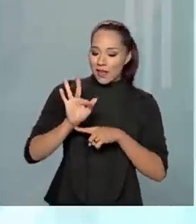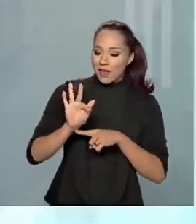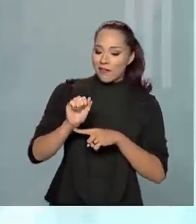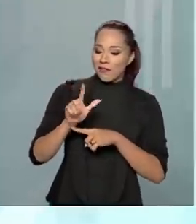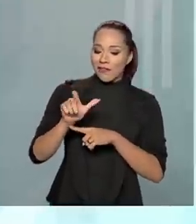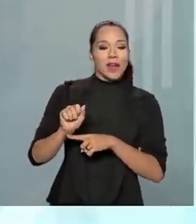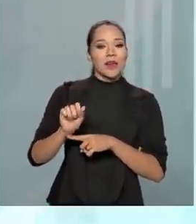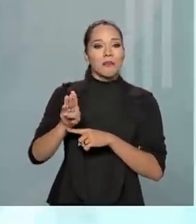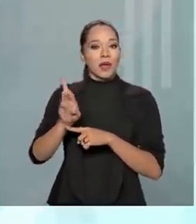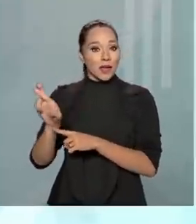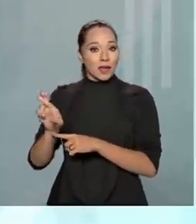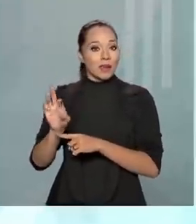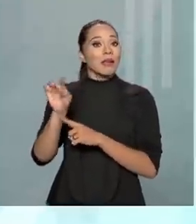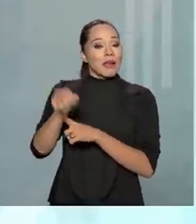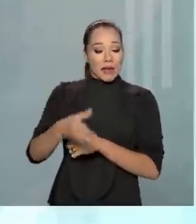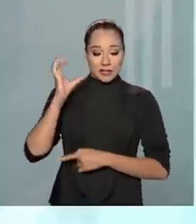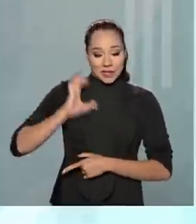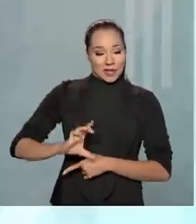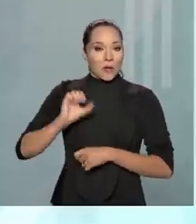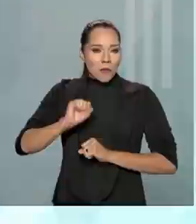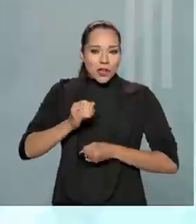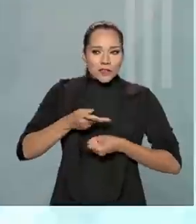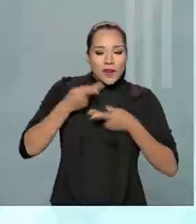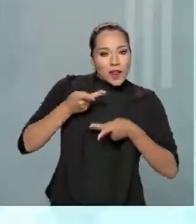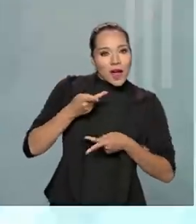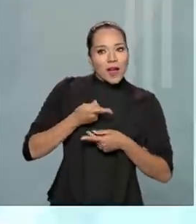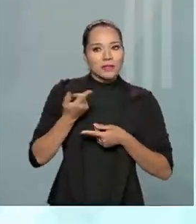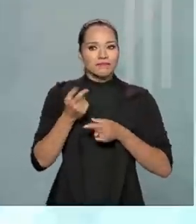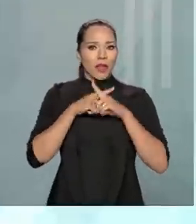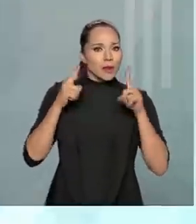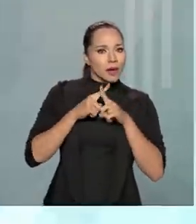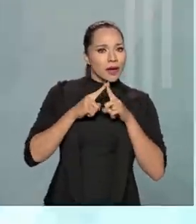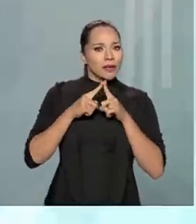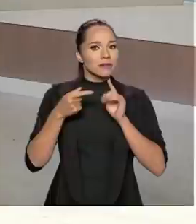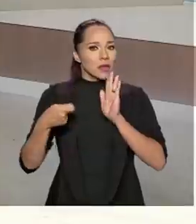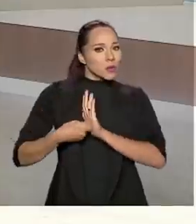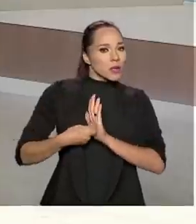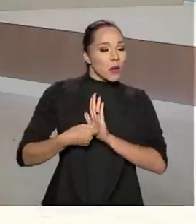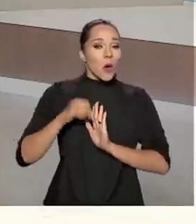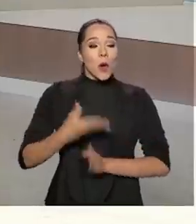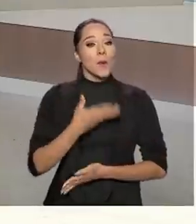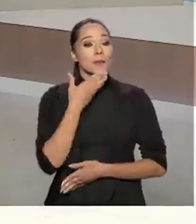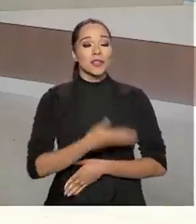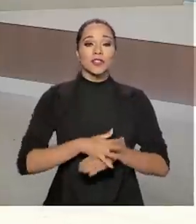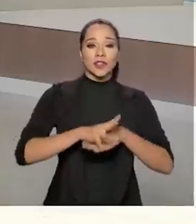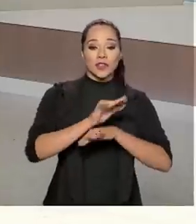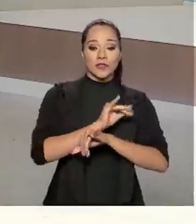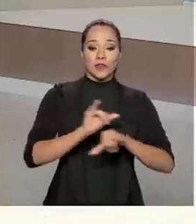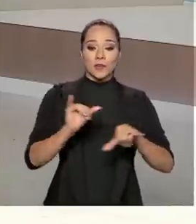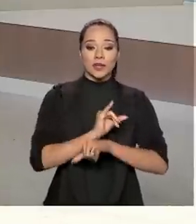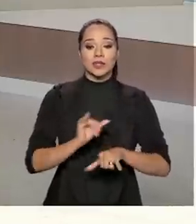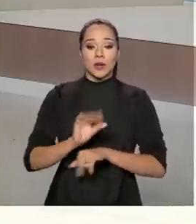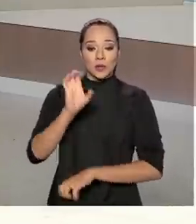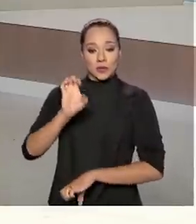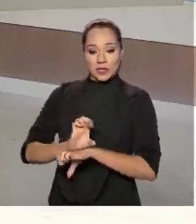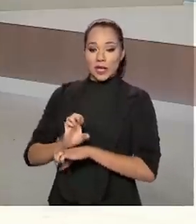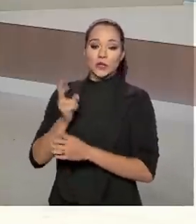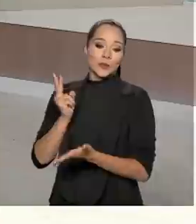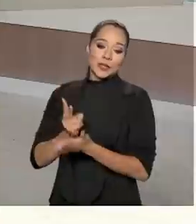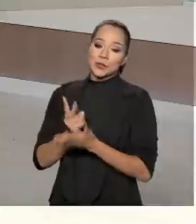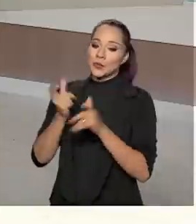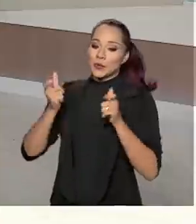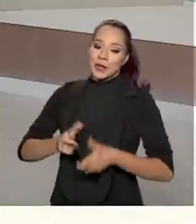E a partir daí o cidadão pode se manifestar reclamando, denunciando, ou pedindo informação ao Estado num mesmo local.